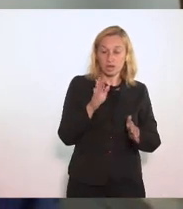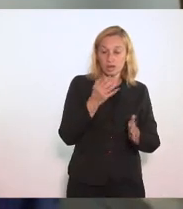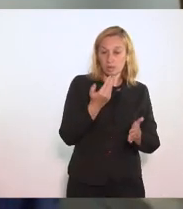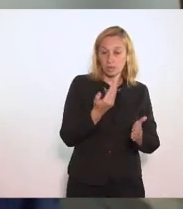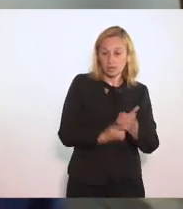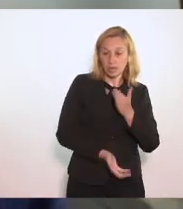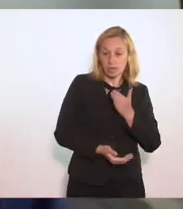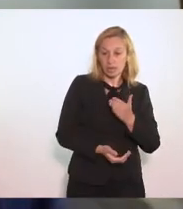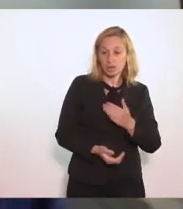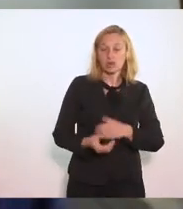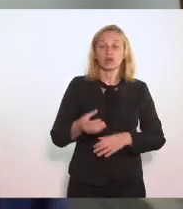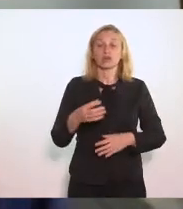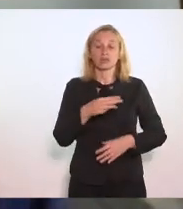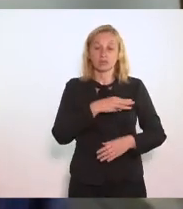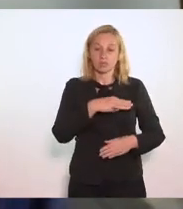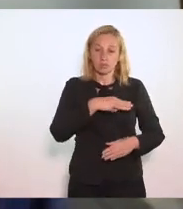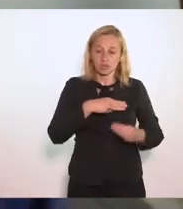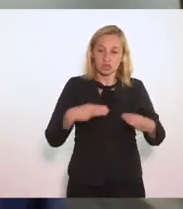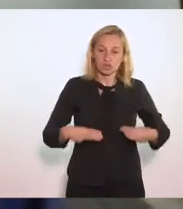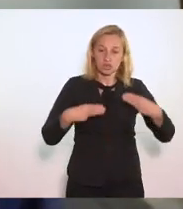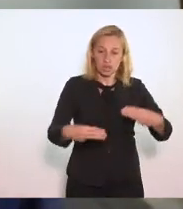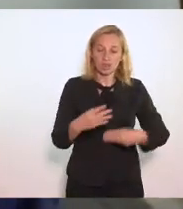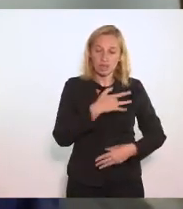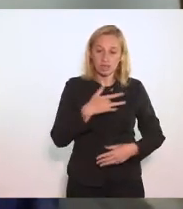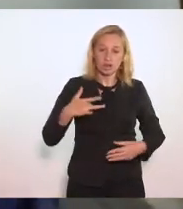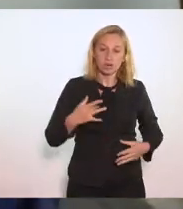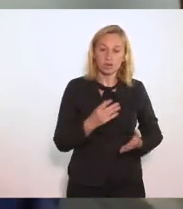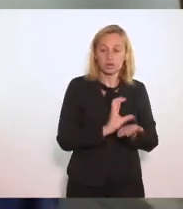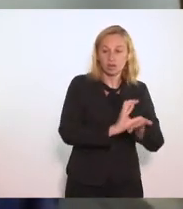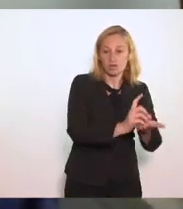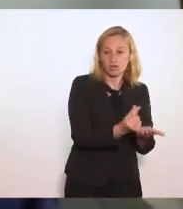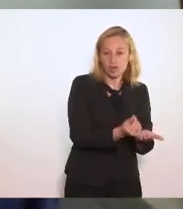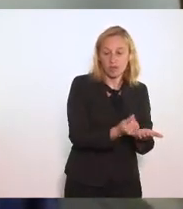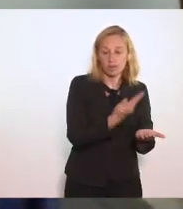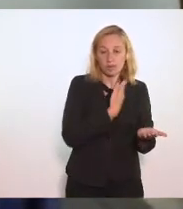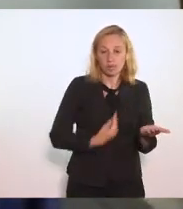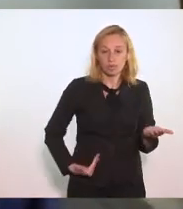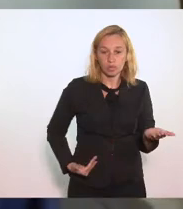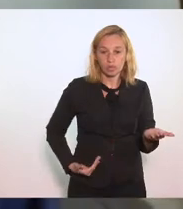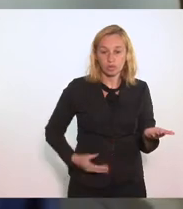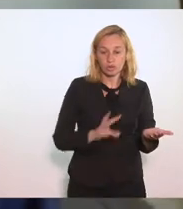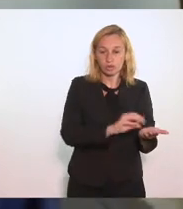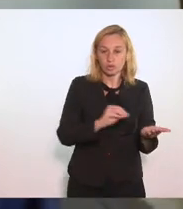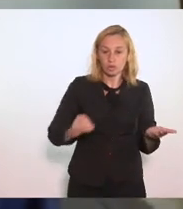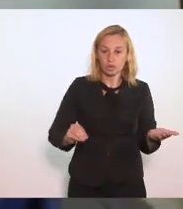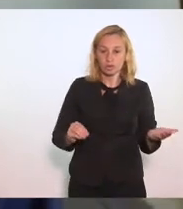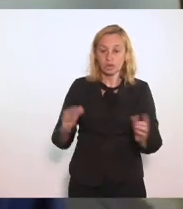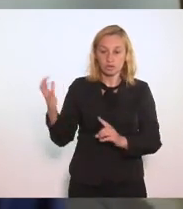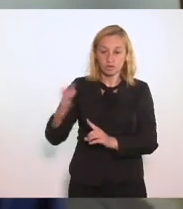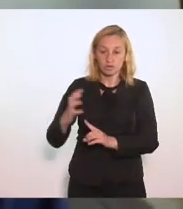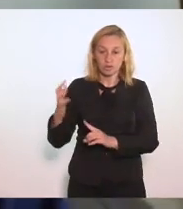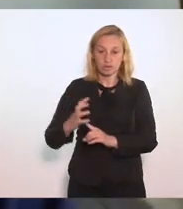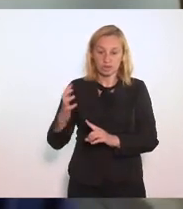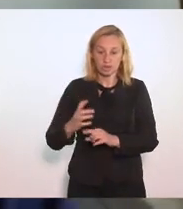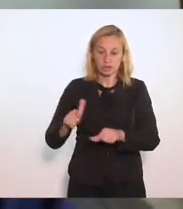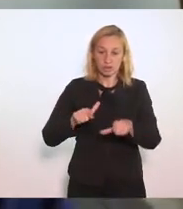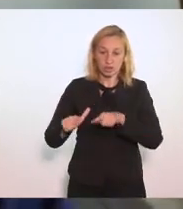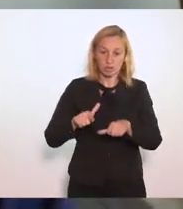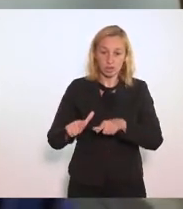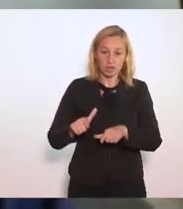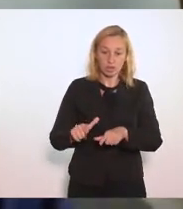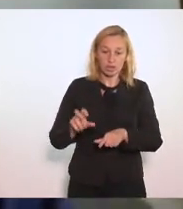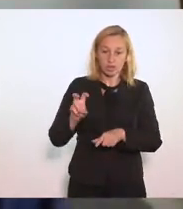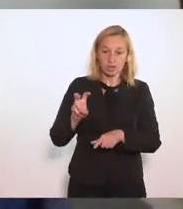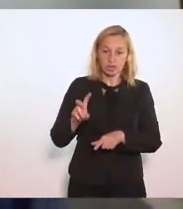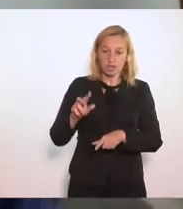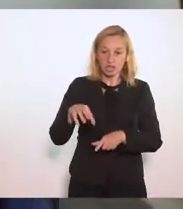Saúde Gastou-se verba Pública Para pôr o charme De influenciadores A serviço Do kit